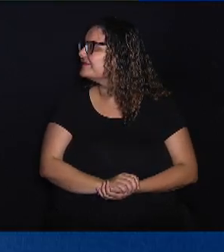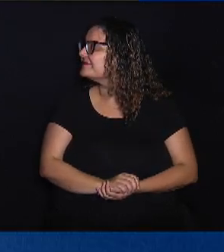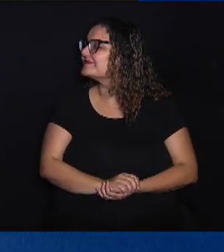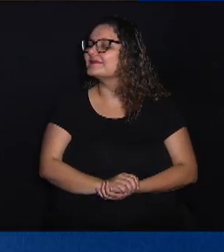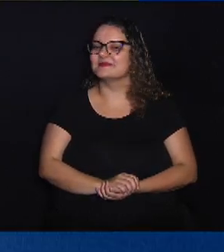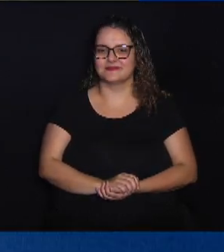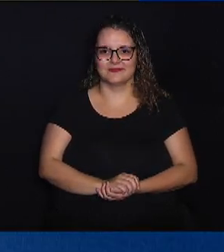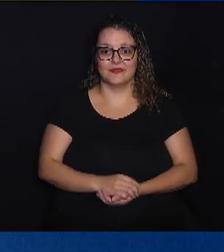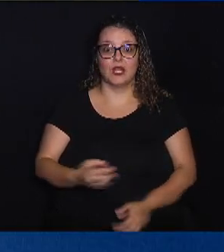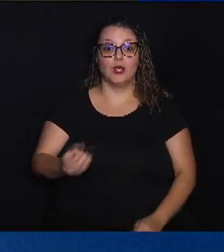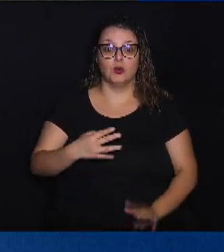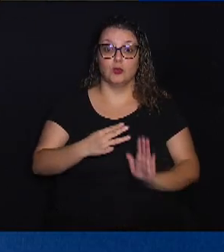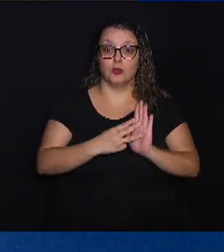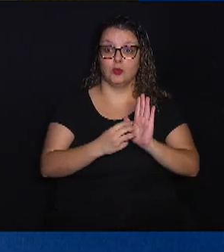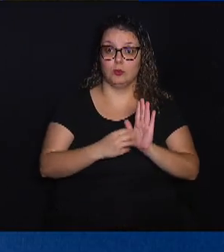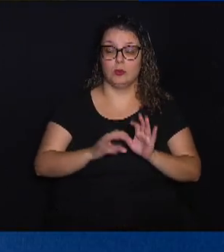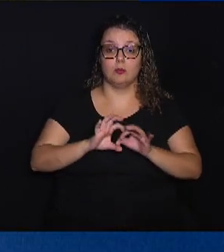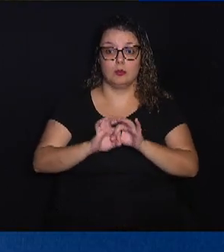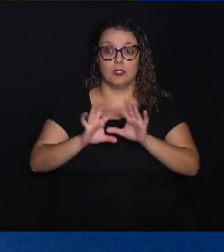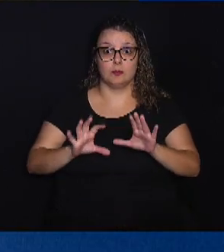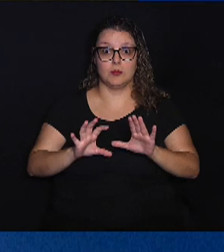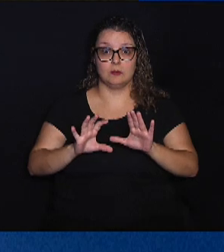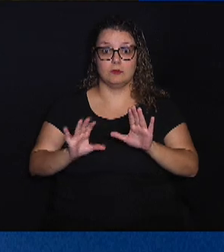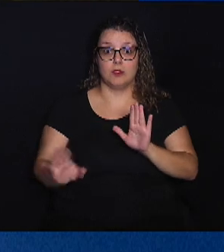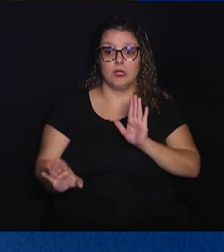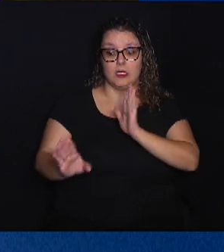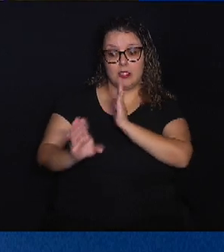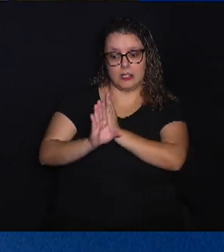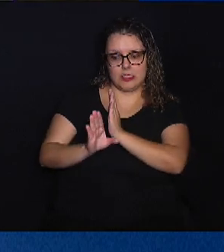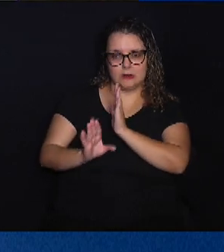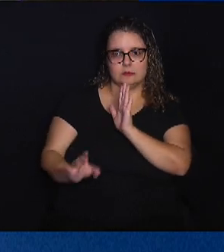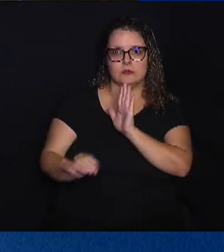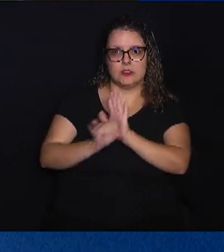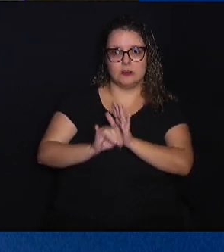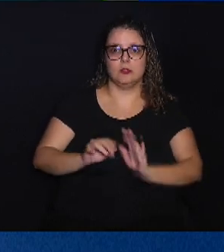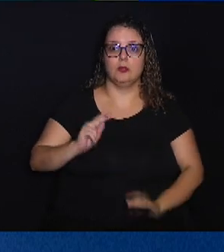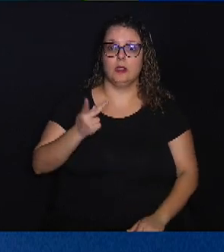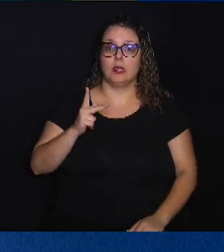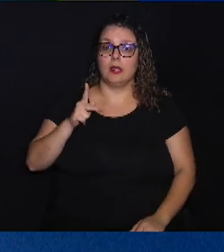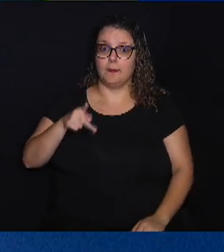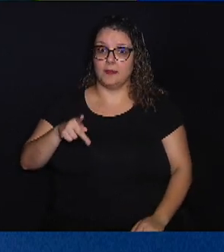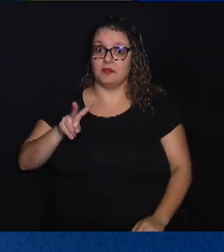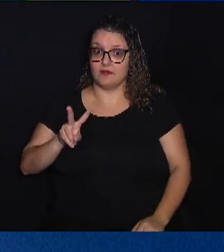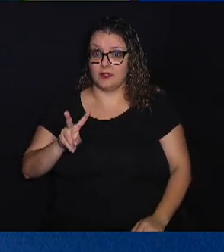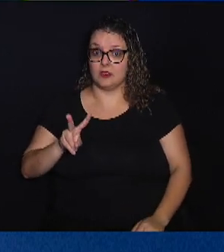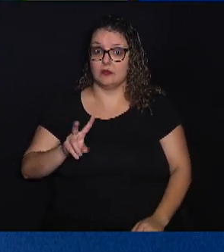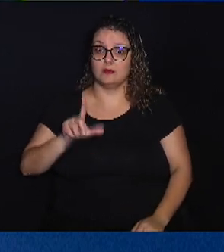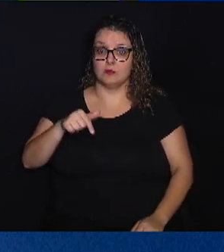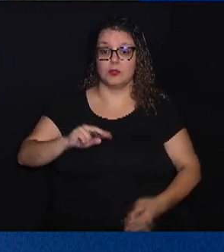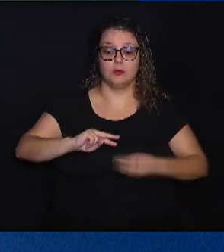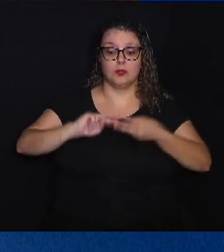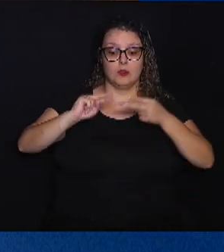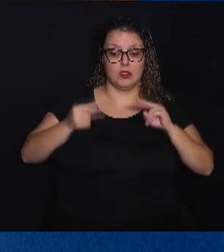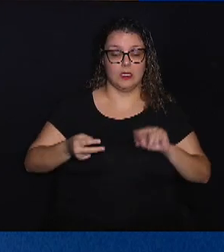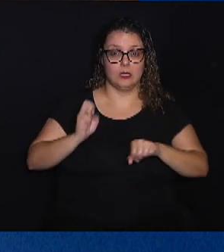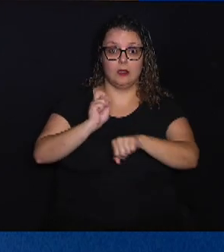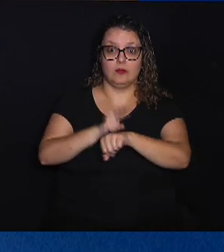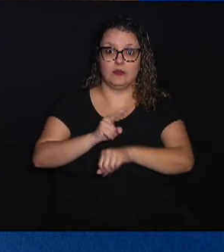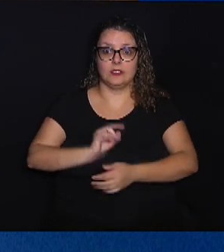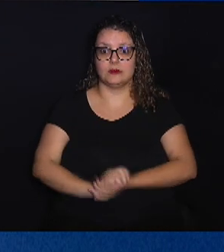Novo método permite a identificação do HPV a partir do DNA do vírus.